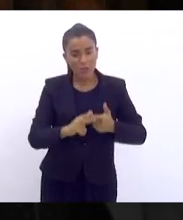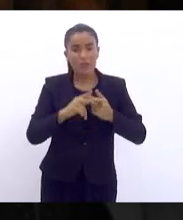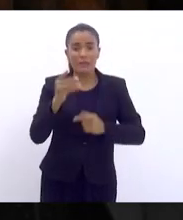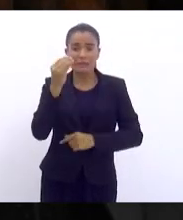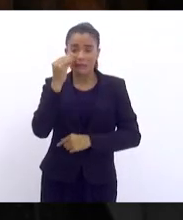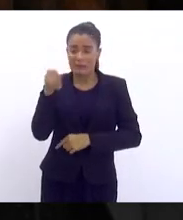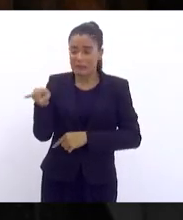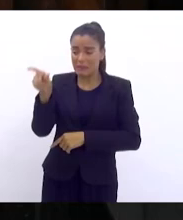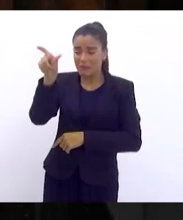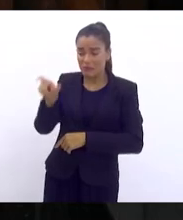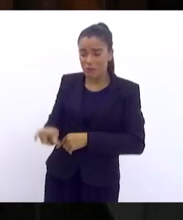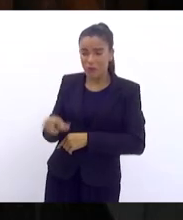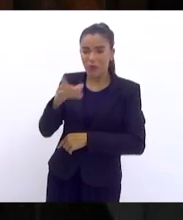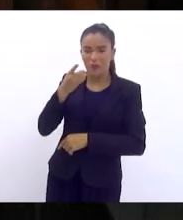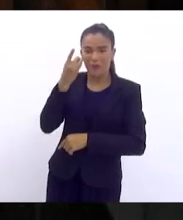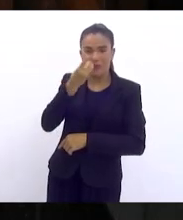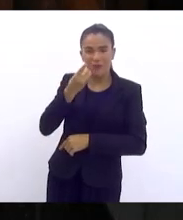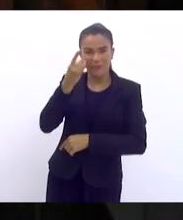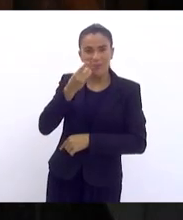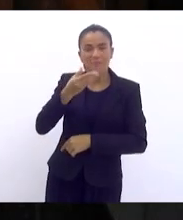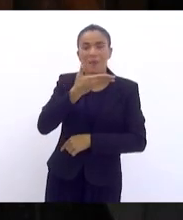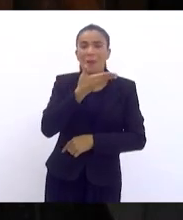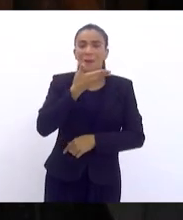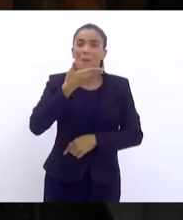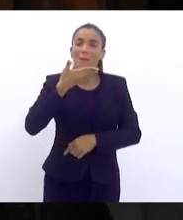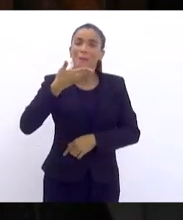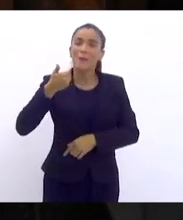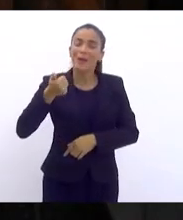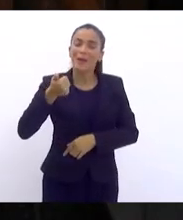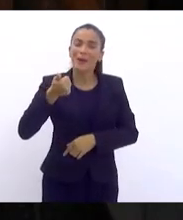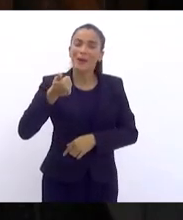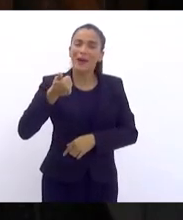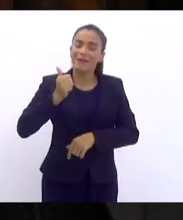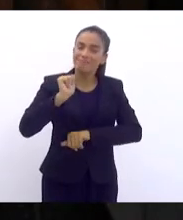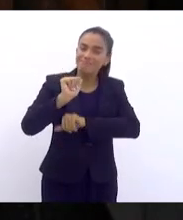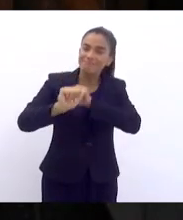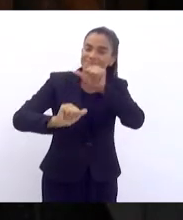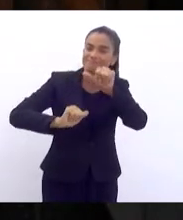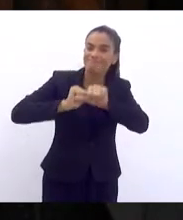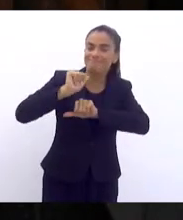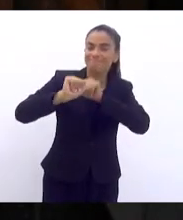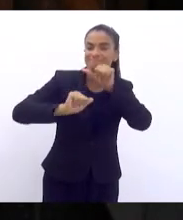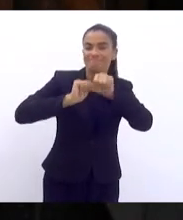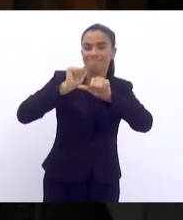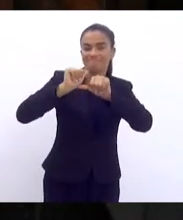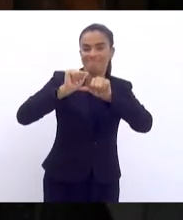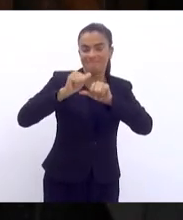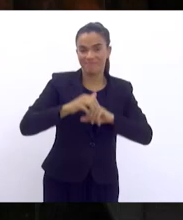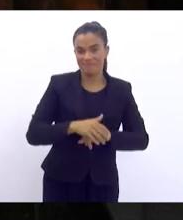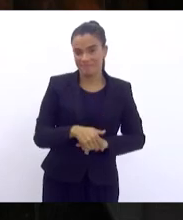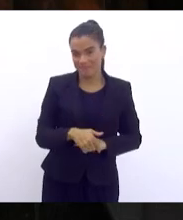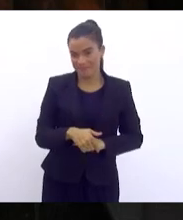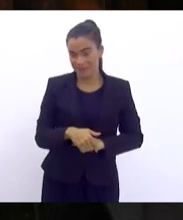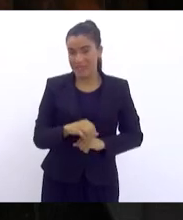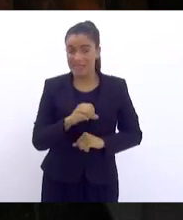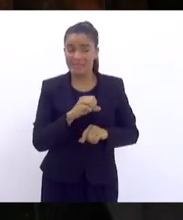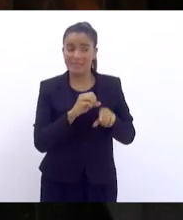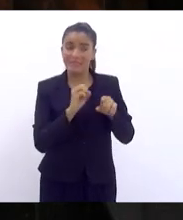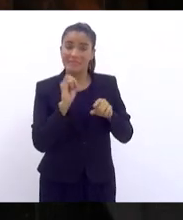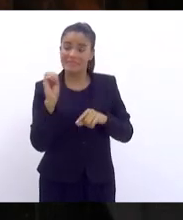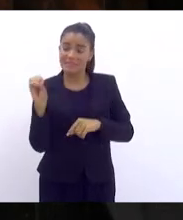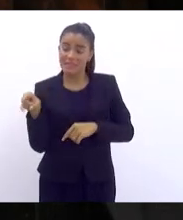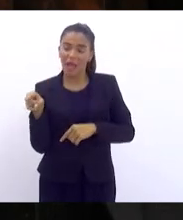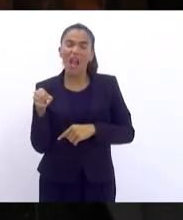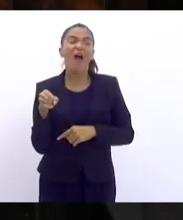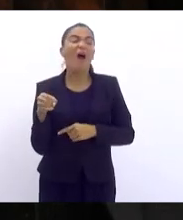do outro parlamentar melhorar essa busca do bem comum. Se o outro faz com outra